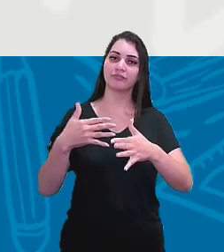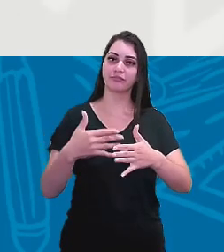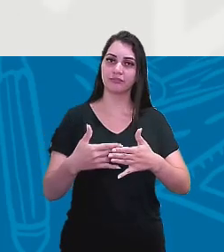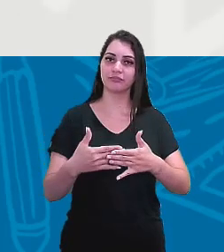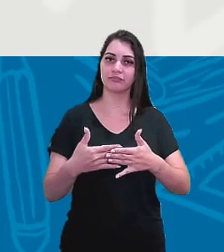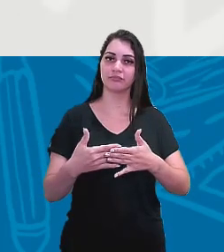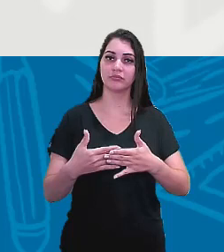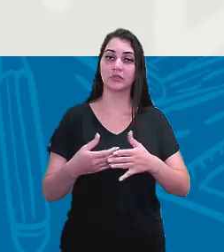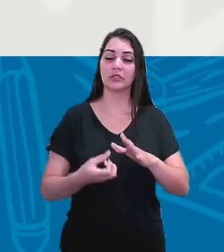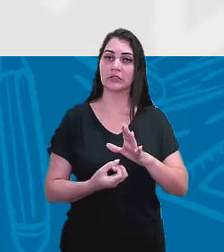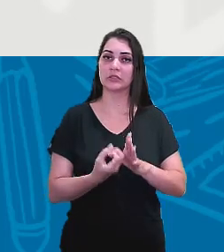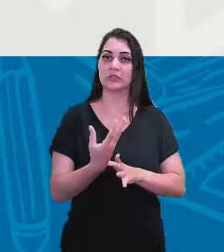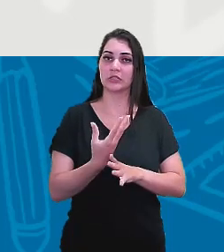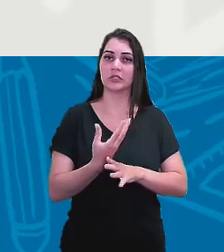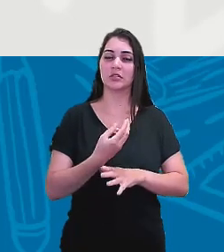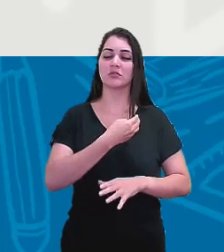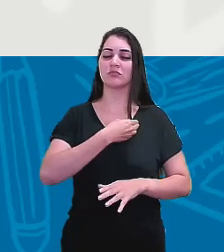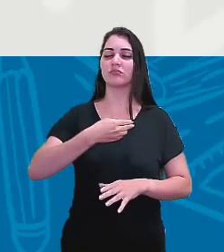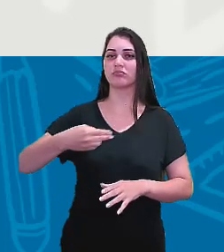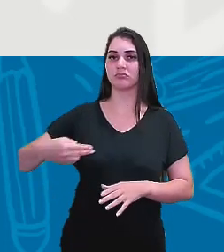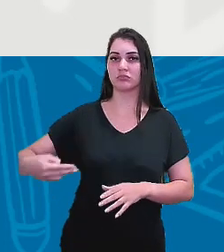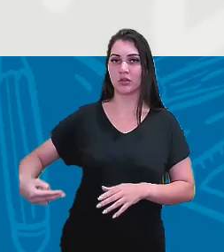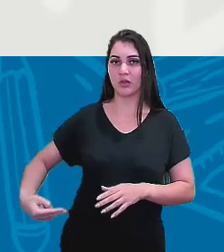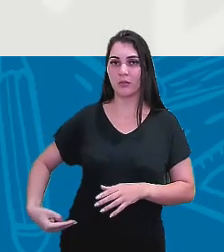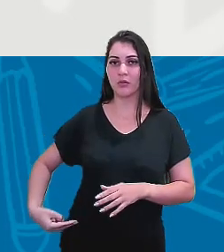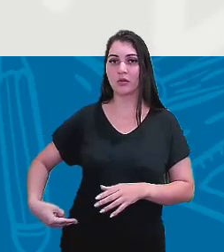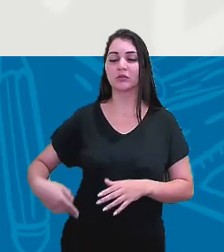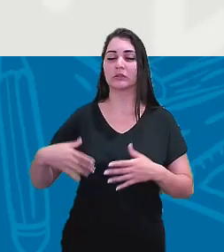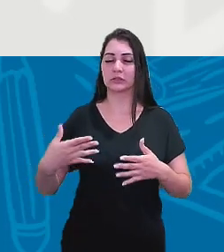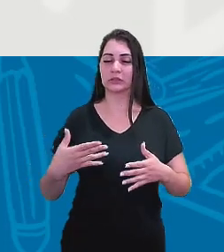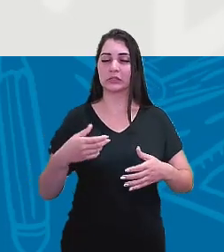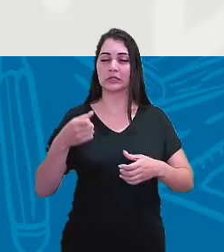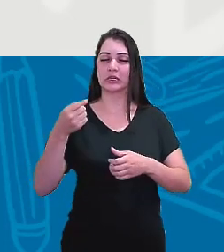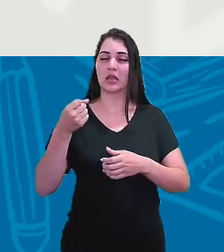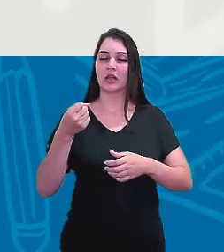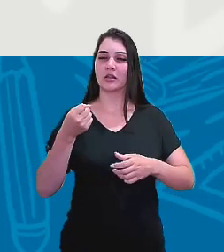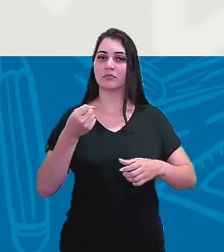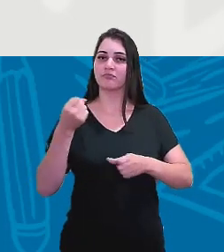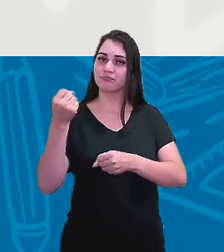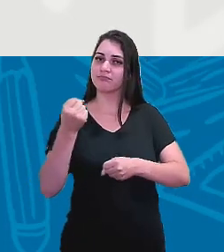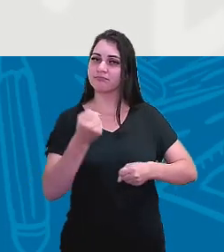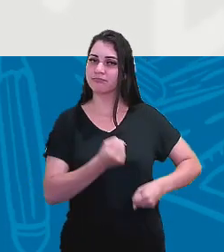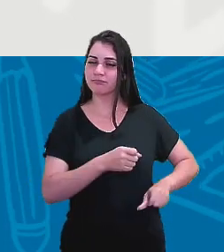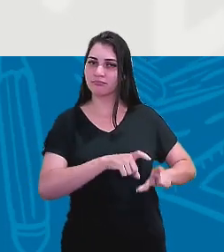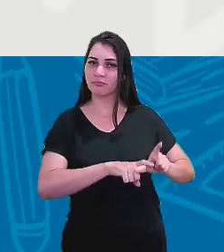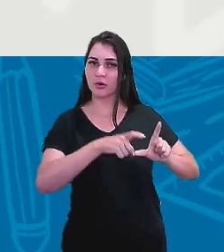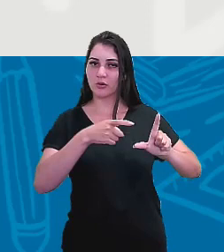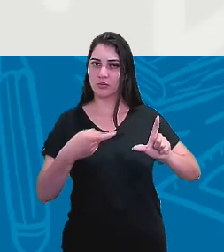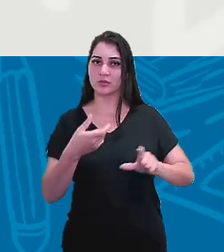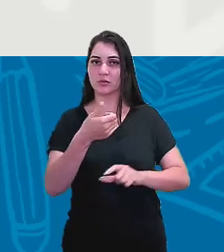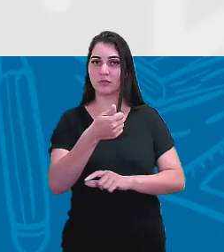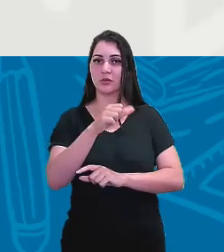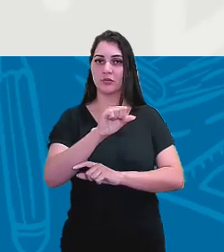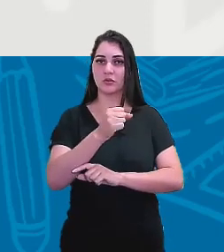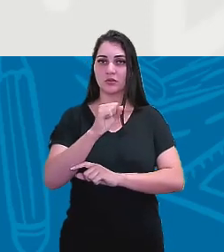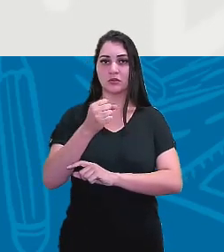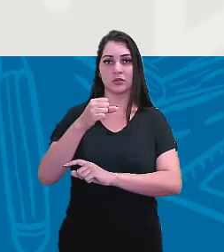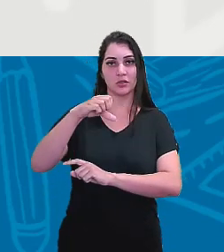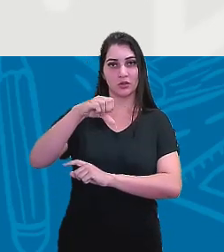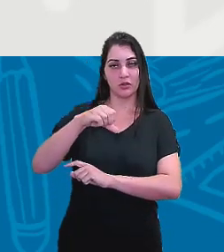de surgimento da República desde a sua proclamação em 1889 até